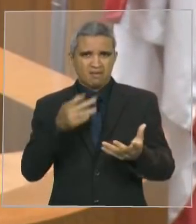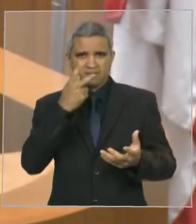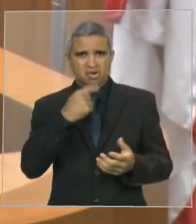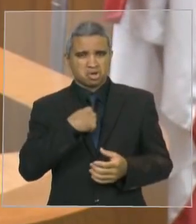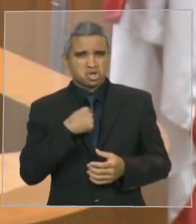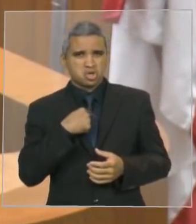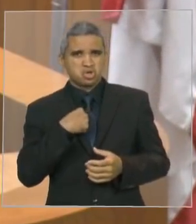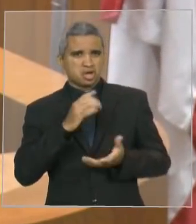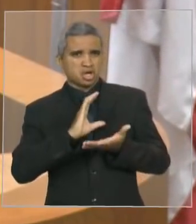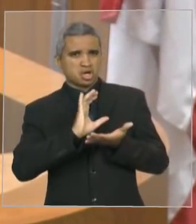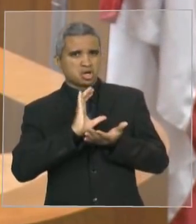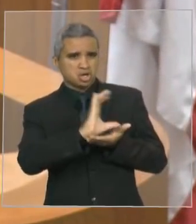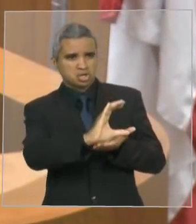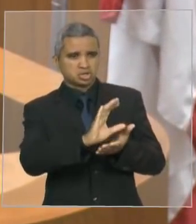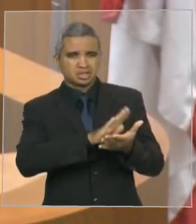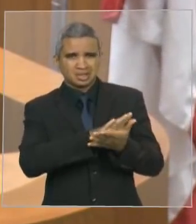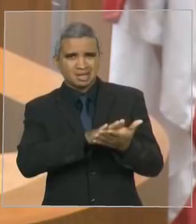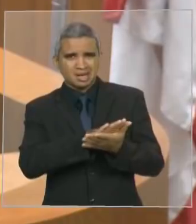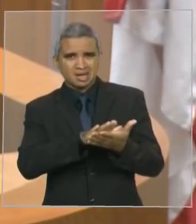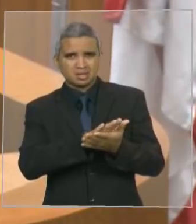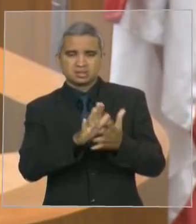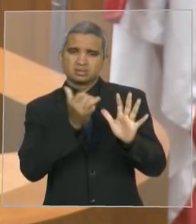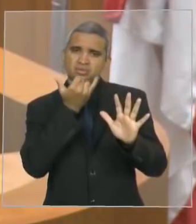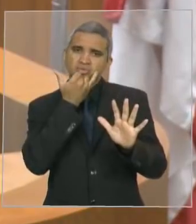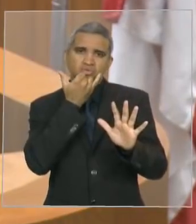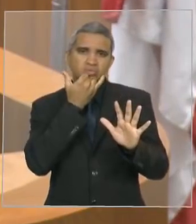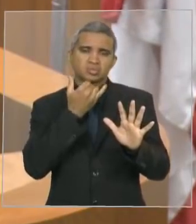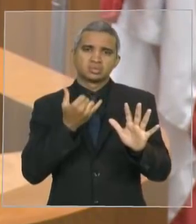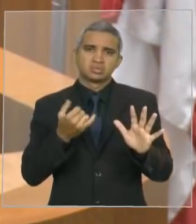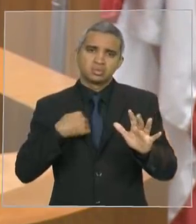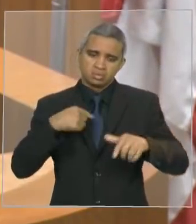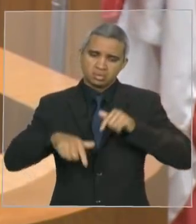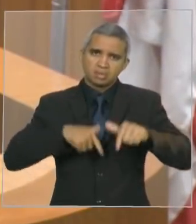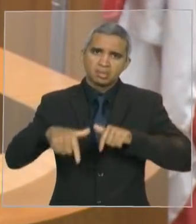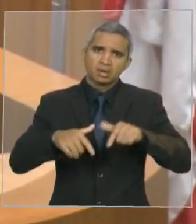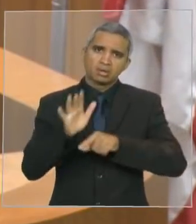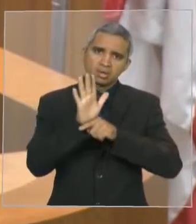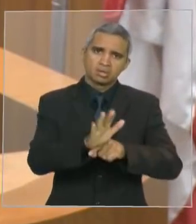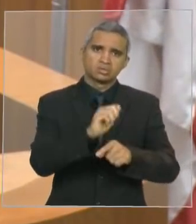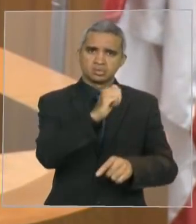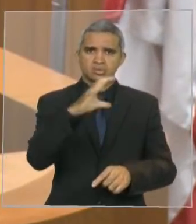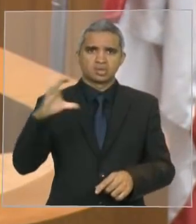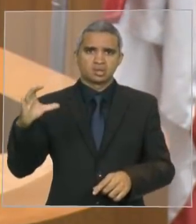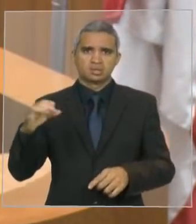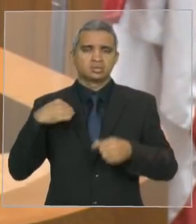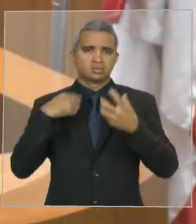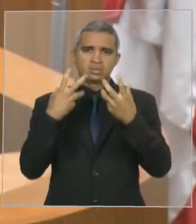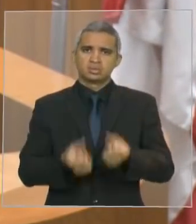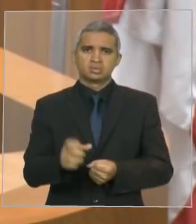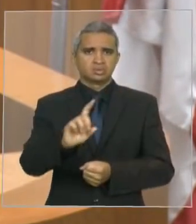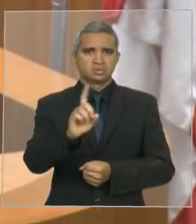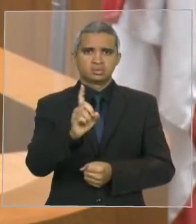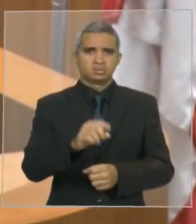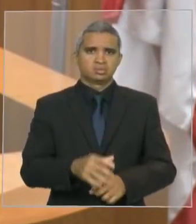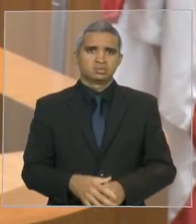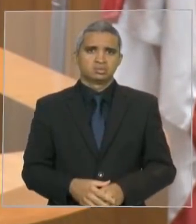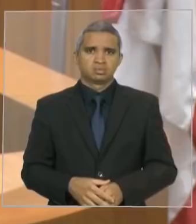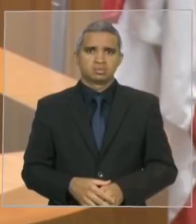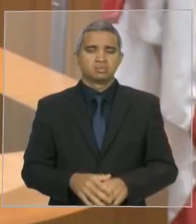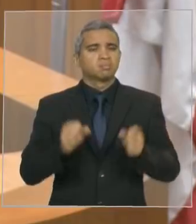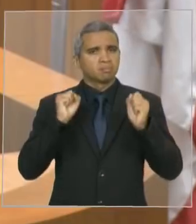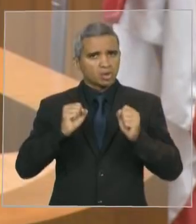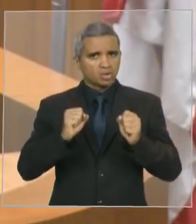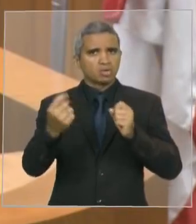trabalho e o trabalho que faço, que estou fazendo nesses dias pela cidade de Açailândia. Isso eu não aceito. Estou aberto a